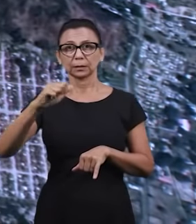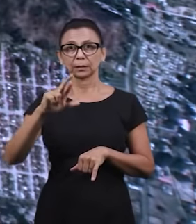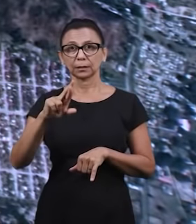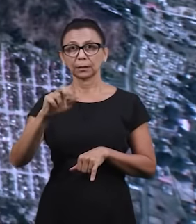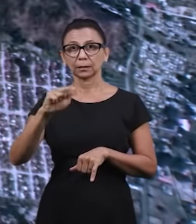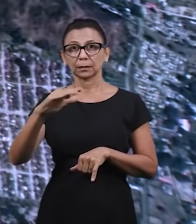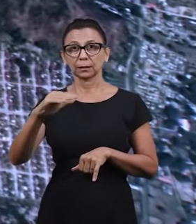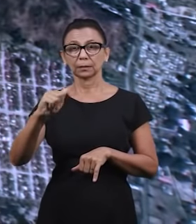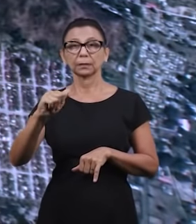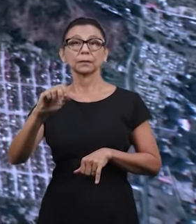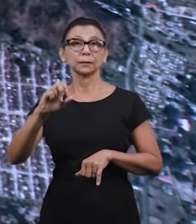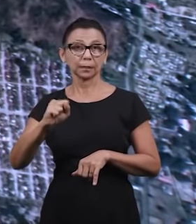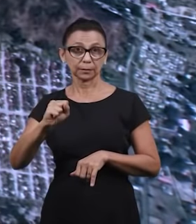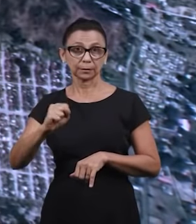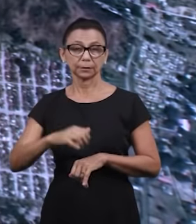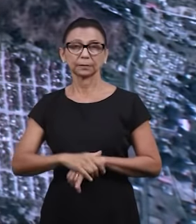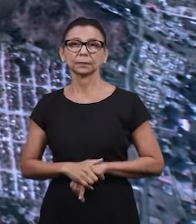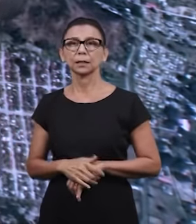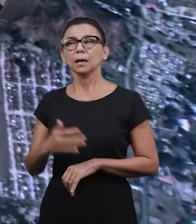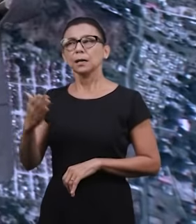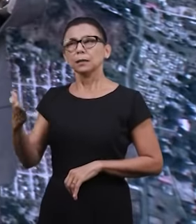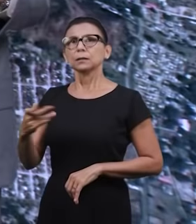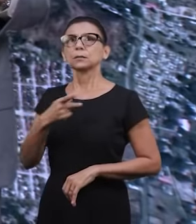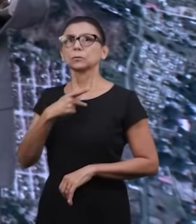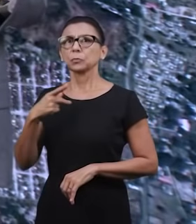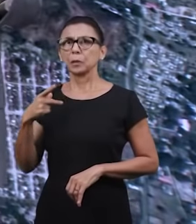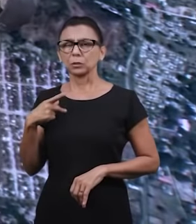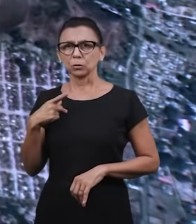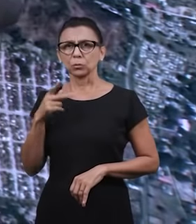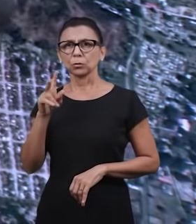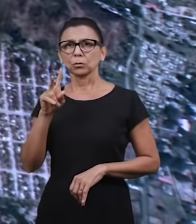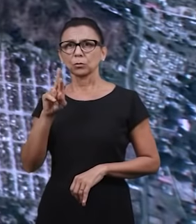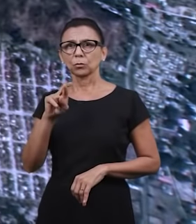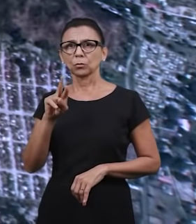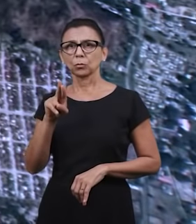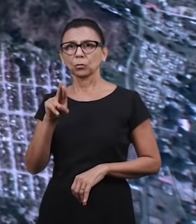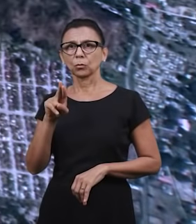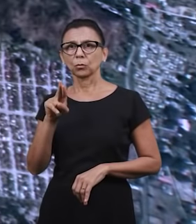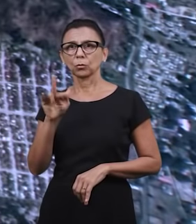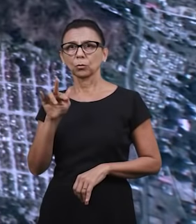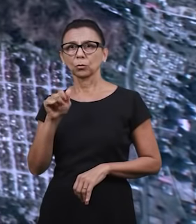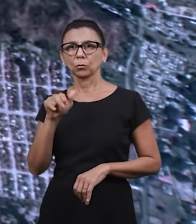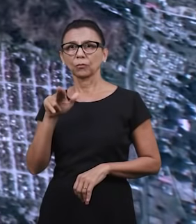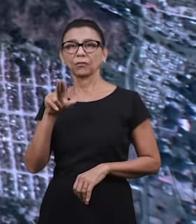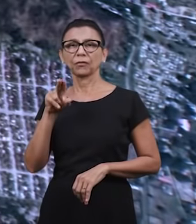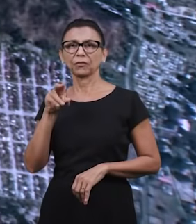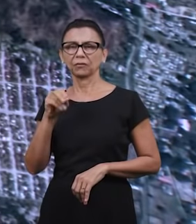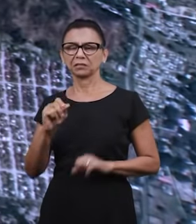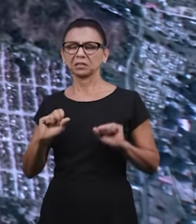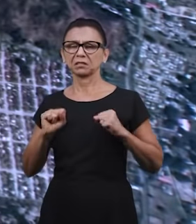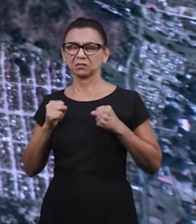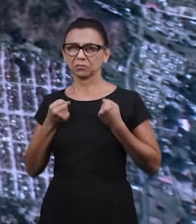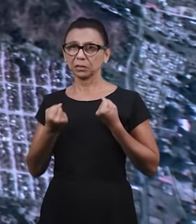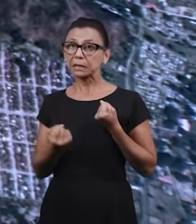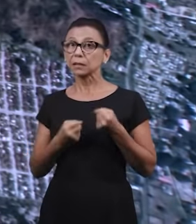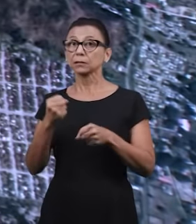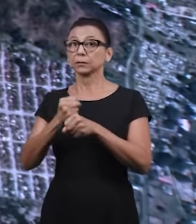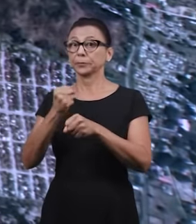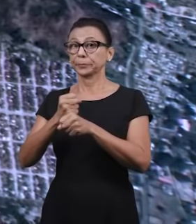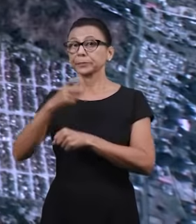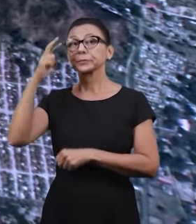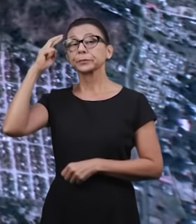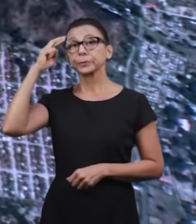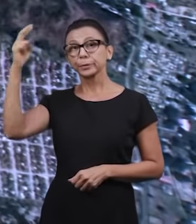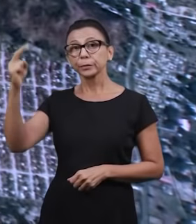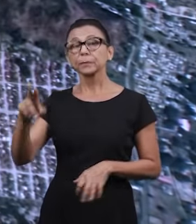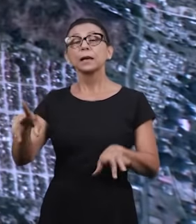tem sido um servo de Deus que tem trabalhado grandemente em favor da obra do Senhor ali na